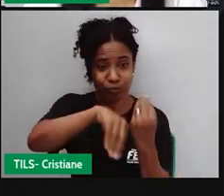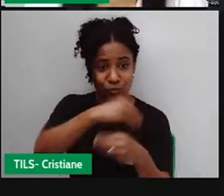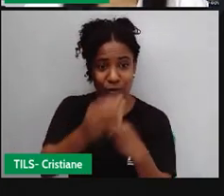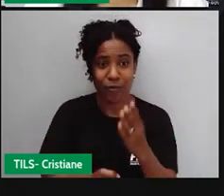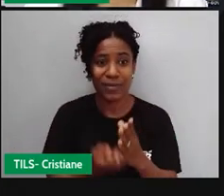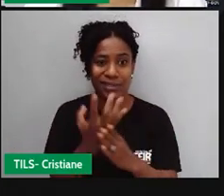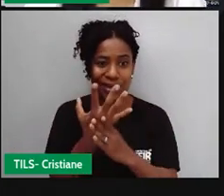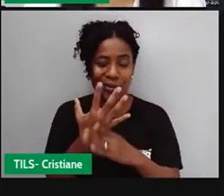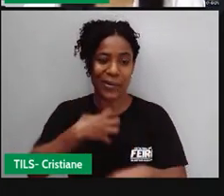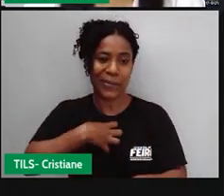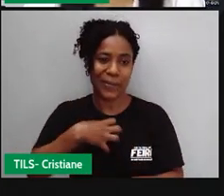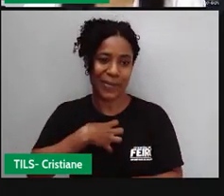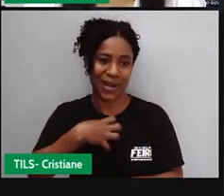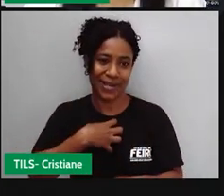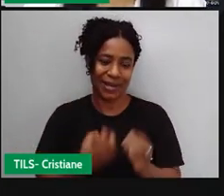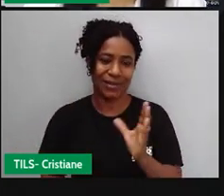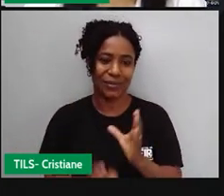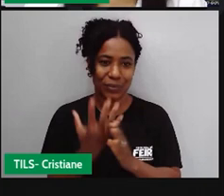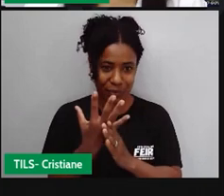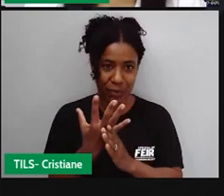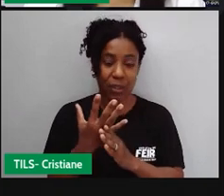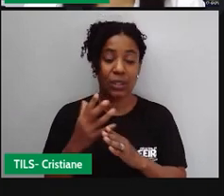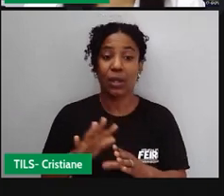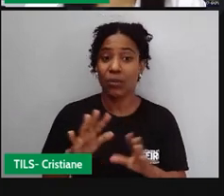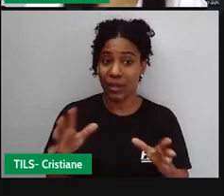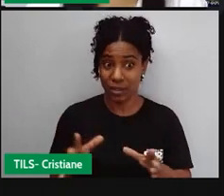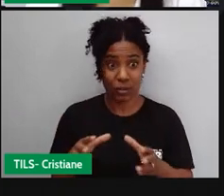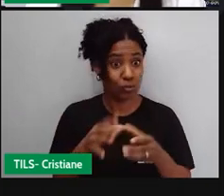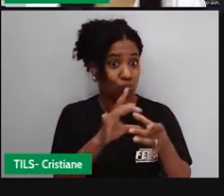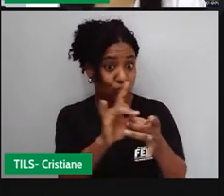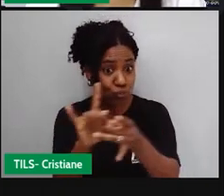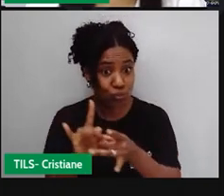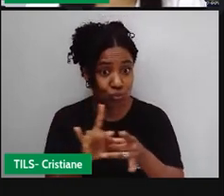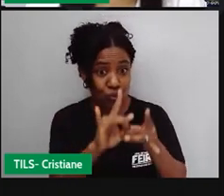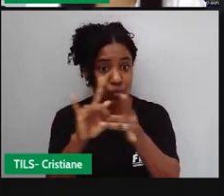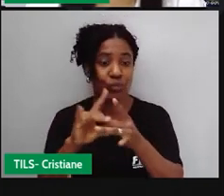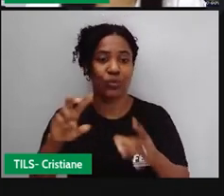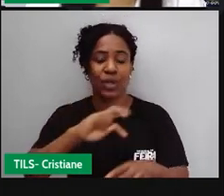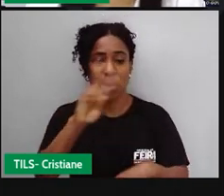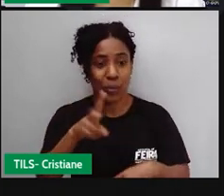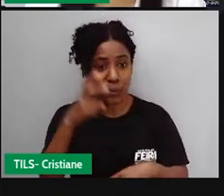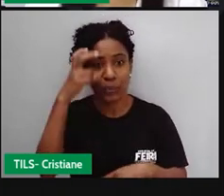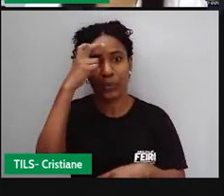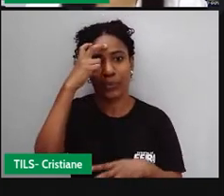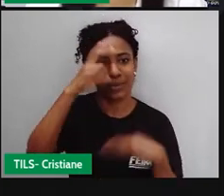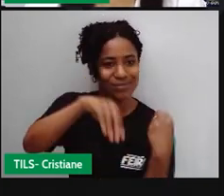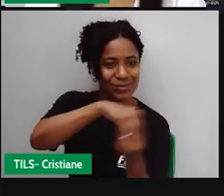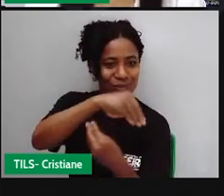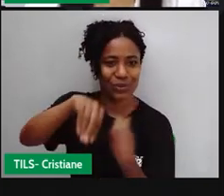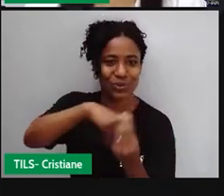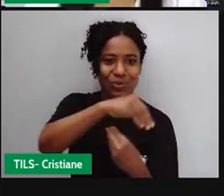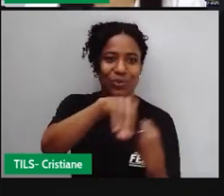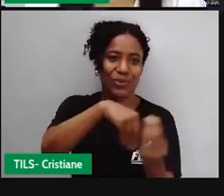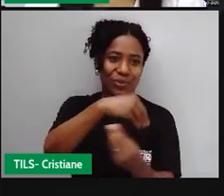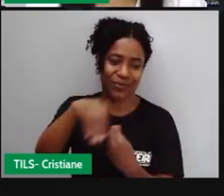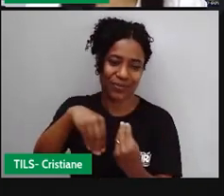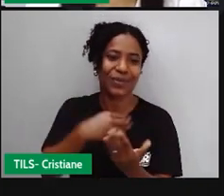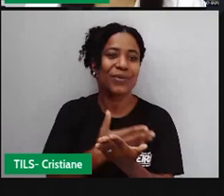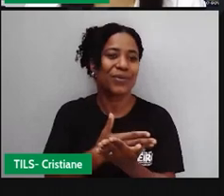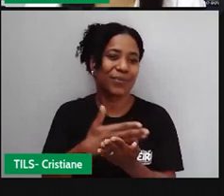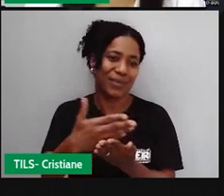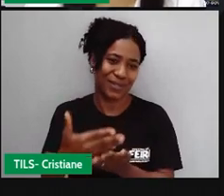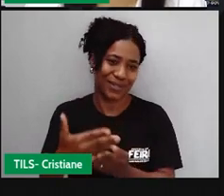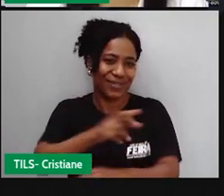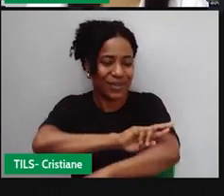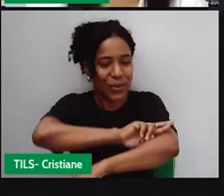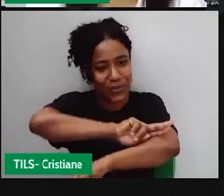fisicamente, nem culturalmente separados. E após um curto espaço de tempo, eles iniciaram aí o processo